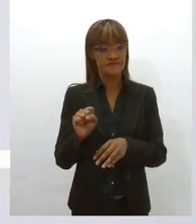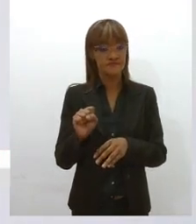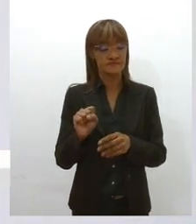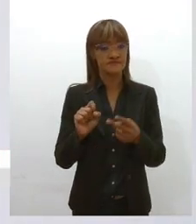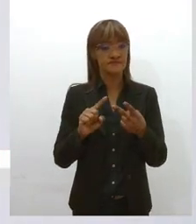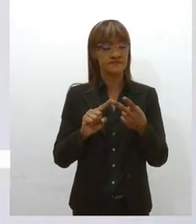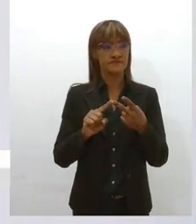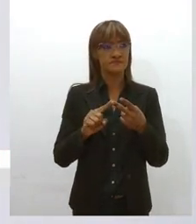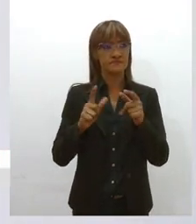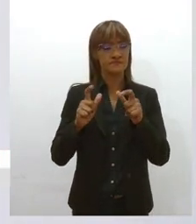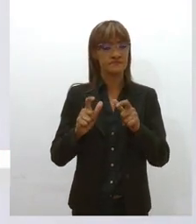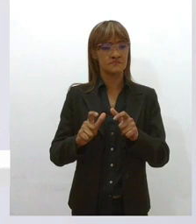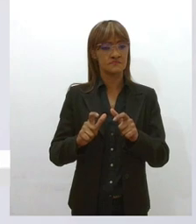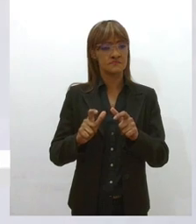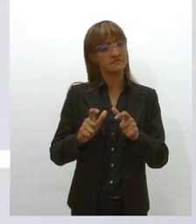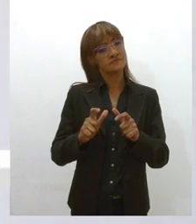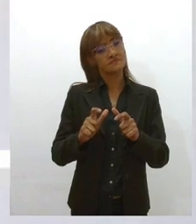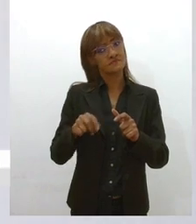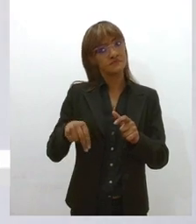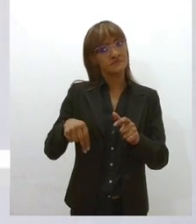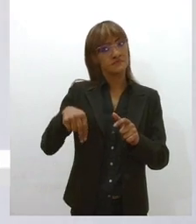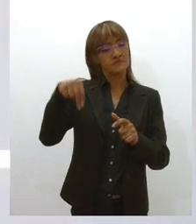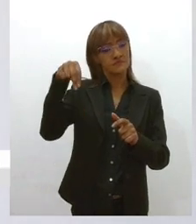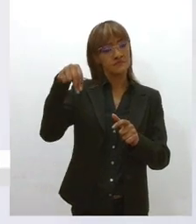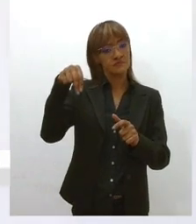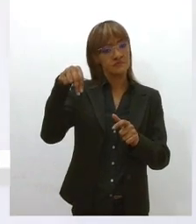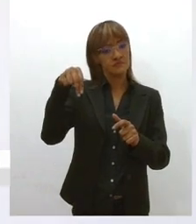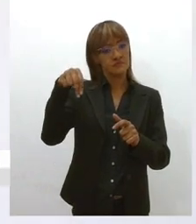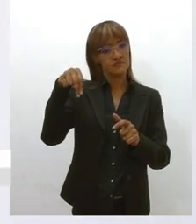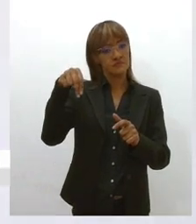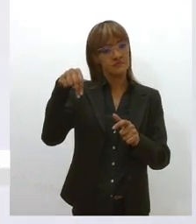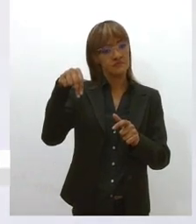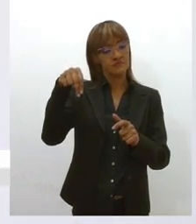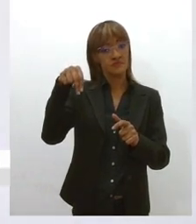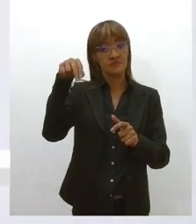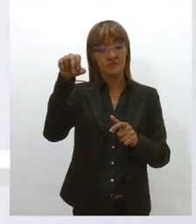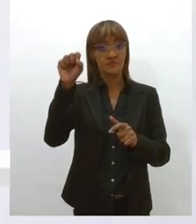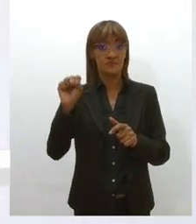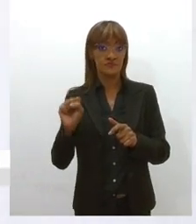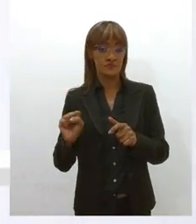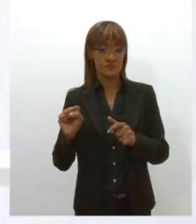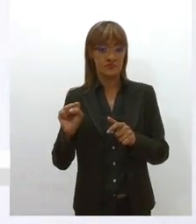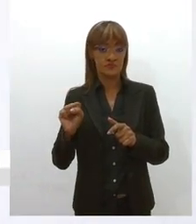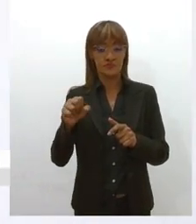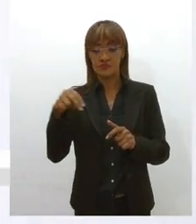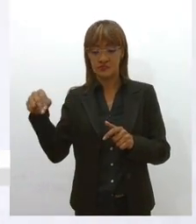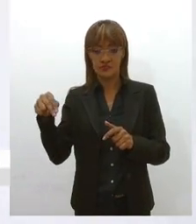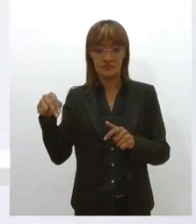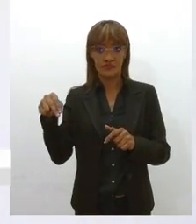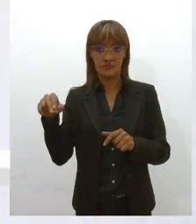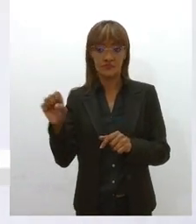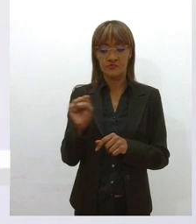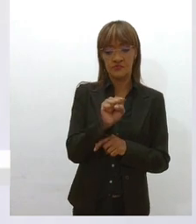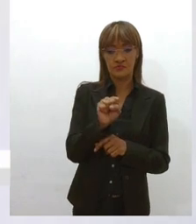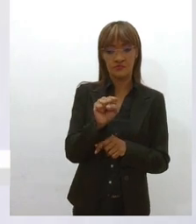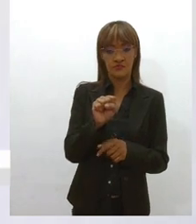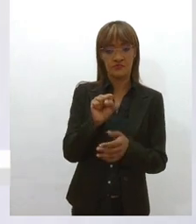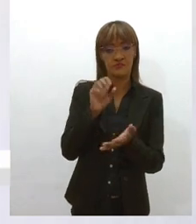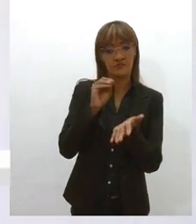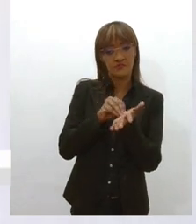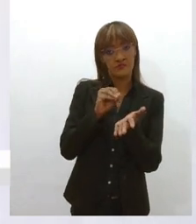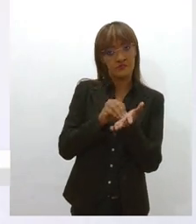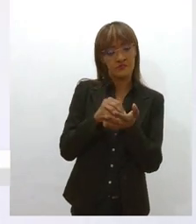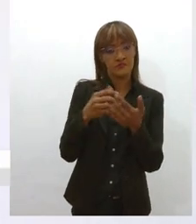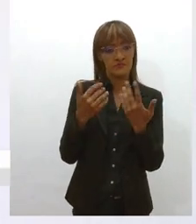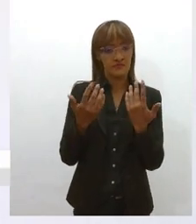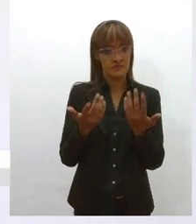nordeste e da região norte, ficou faltando a região centro-oeste. Nós tínhamos, na